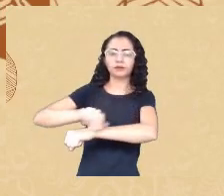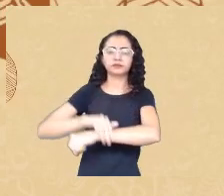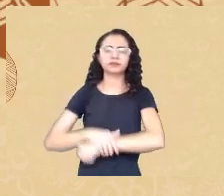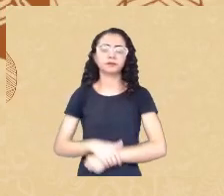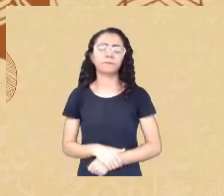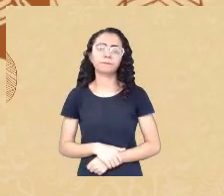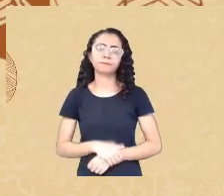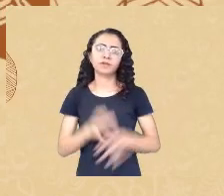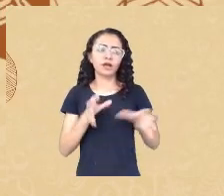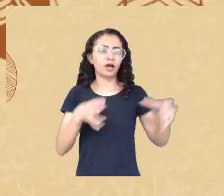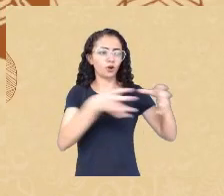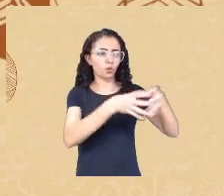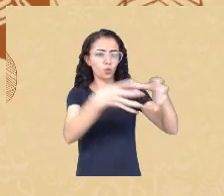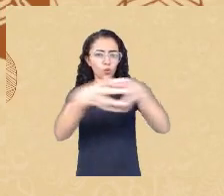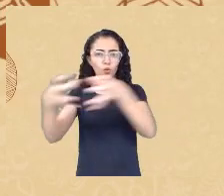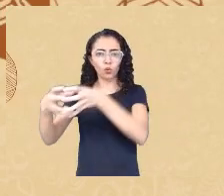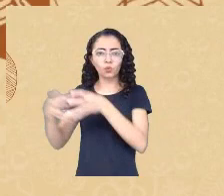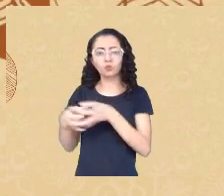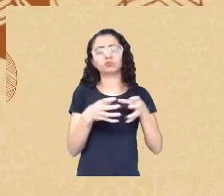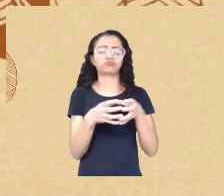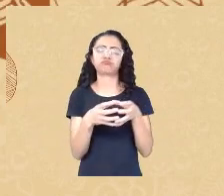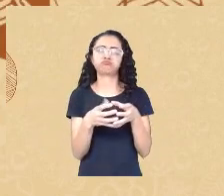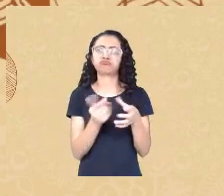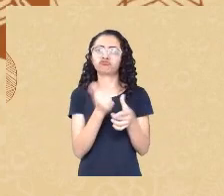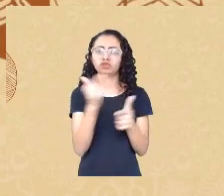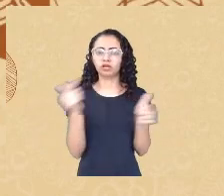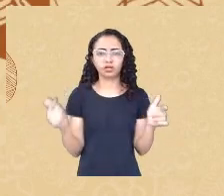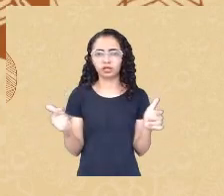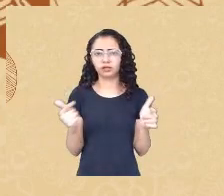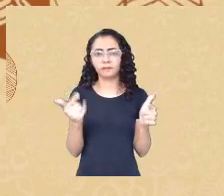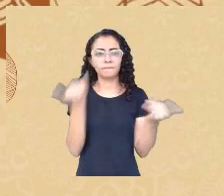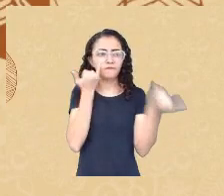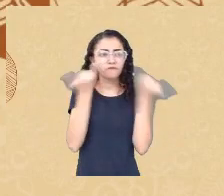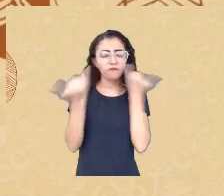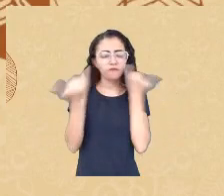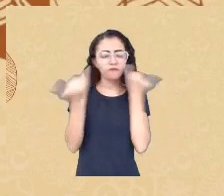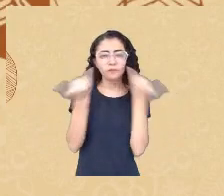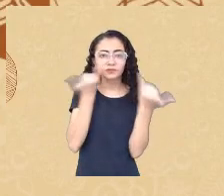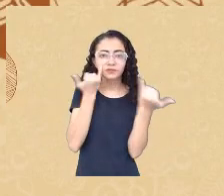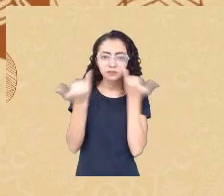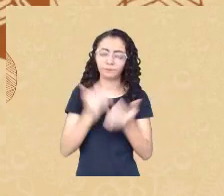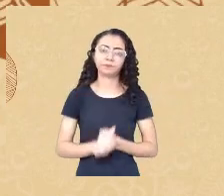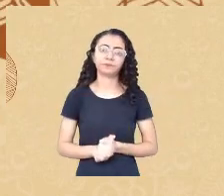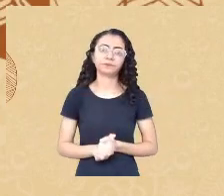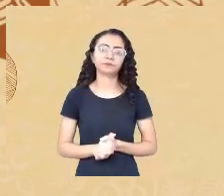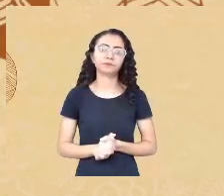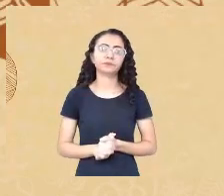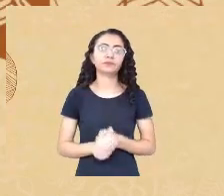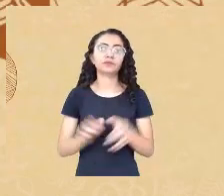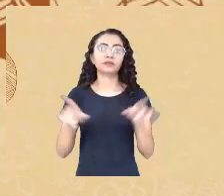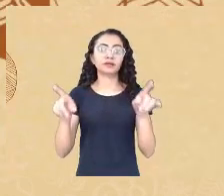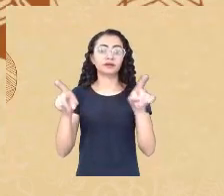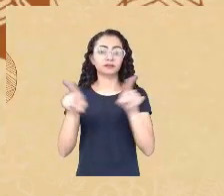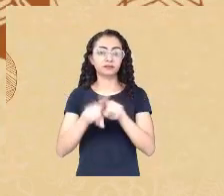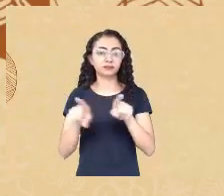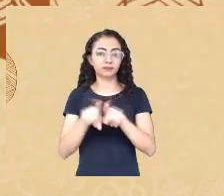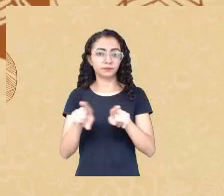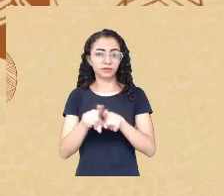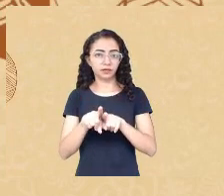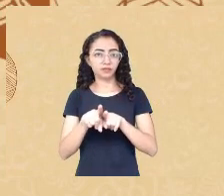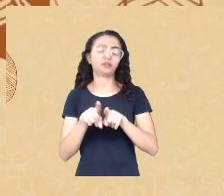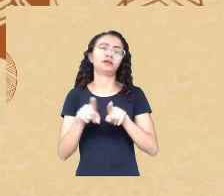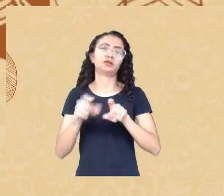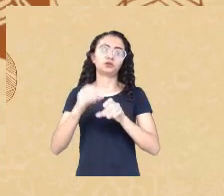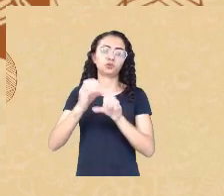grupos a grupos minoritários então não há esse levantamento o nosso olhar do laboratório para a questão ela passa pelo olhar da